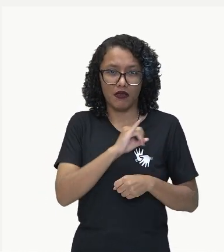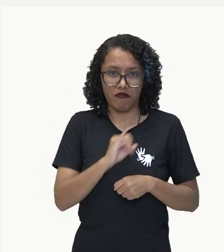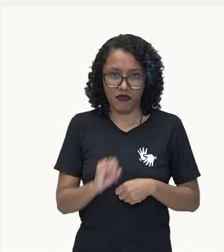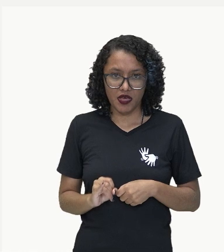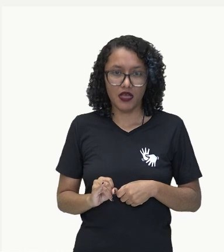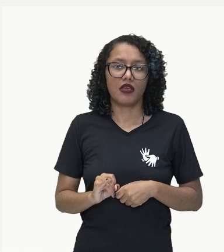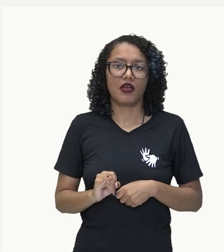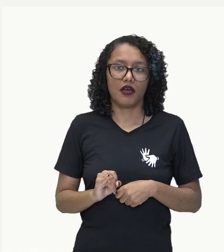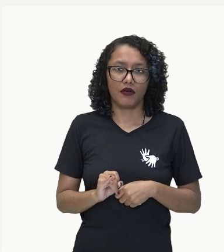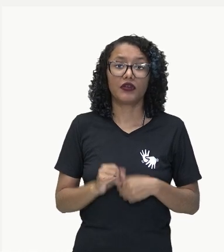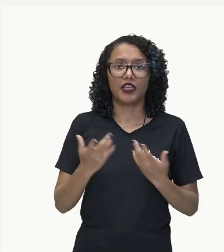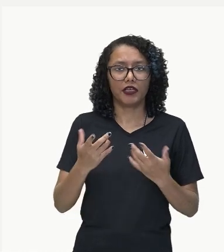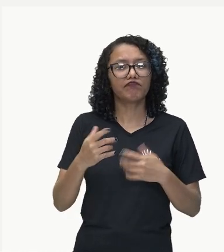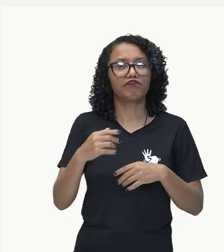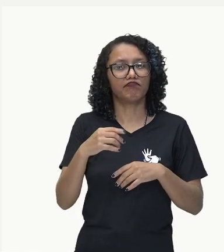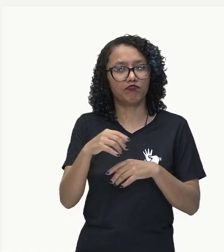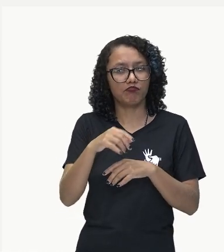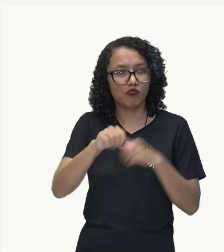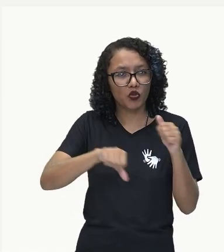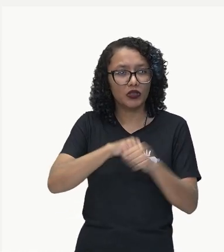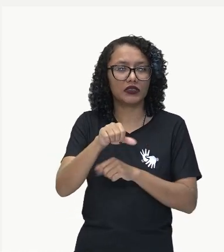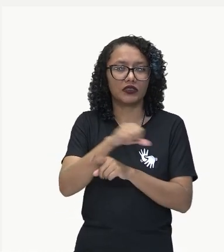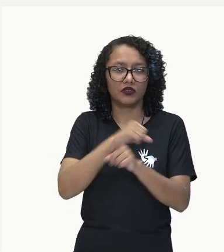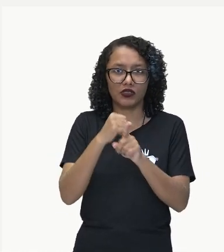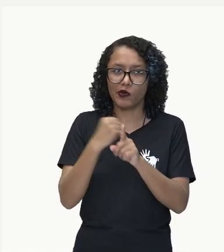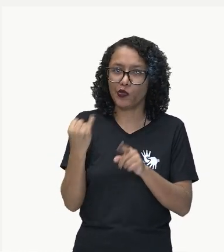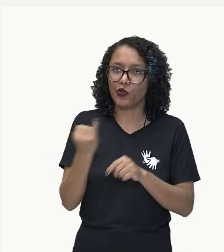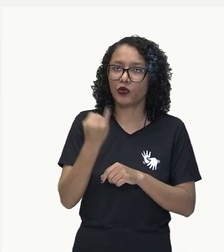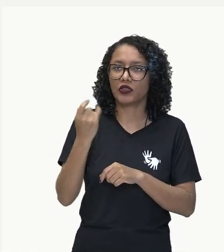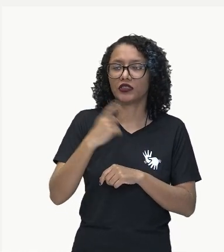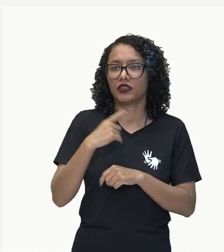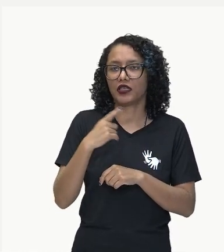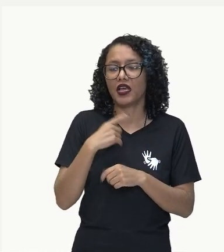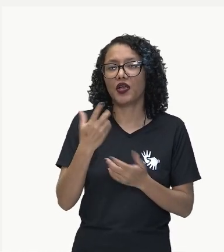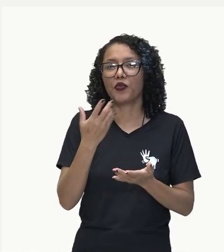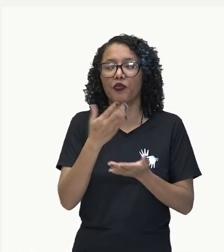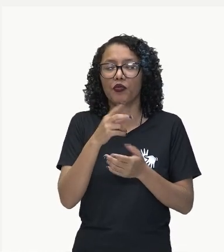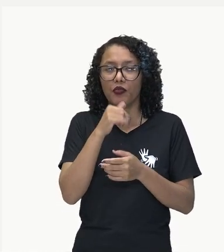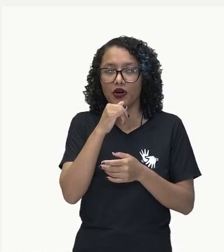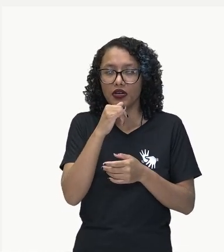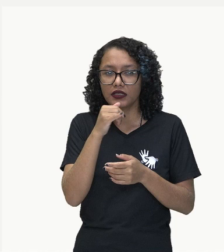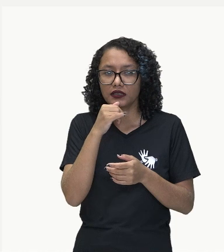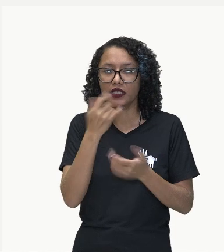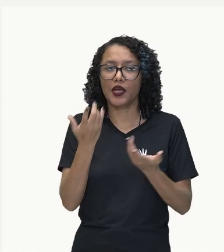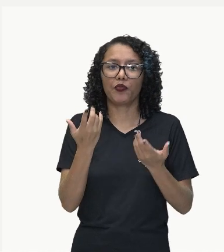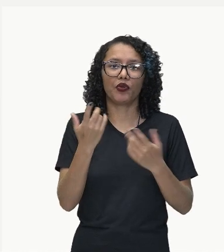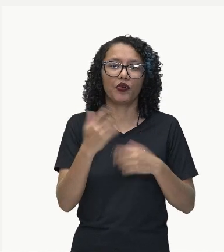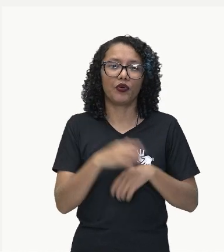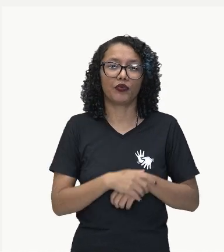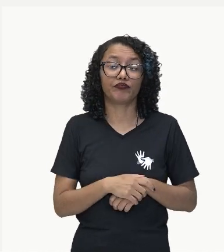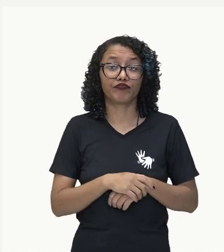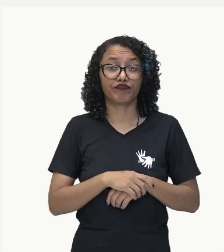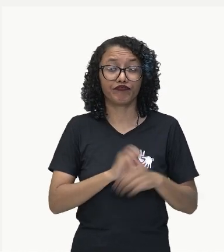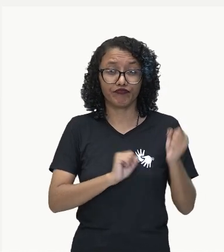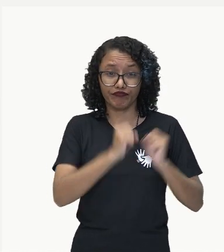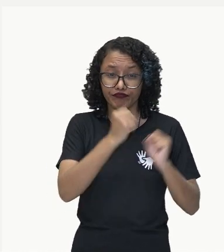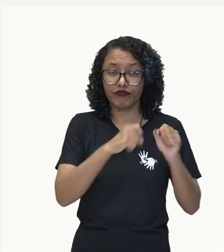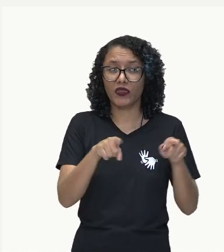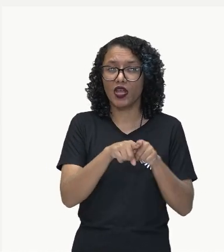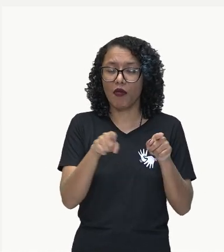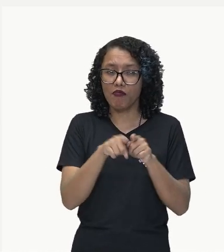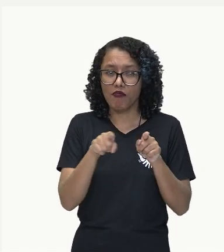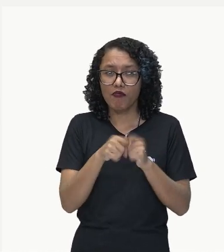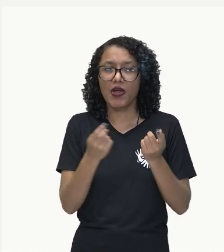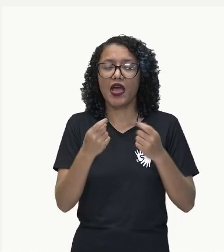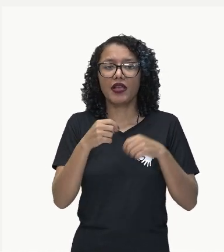transformações sociais significativas. Então, a industrialização, o combate ao analfabetismo, o investimento em